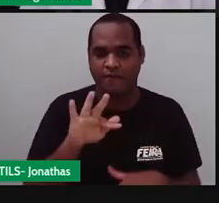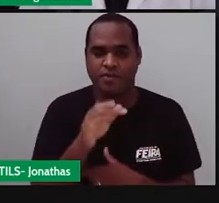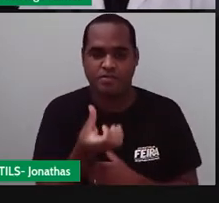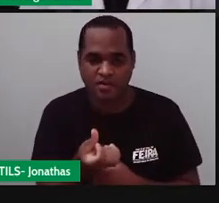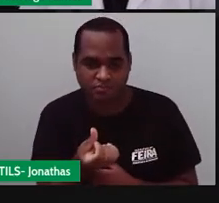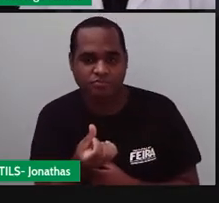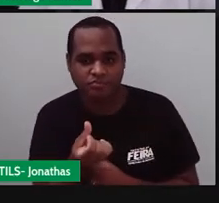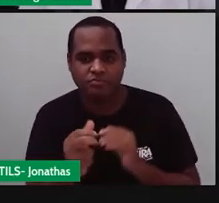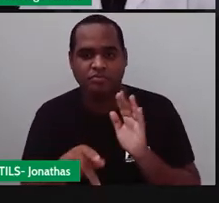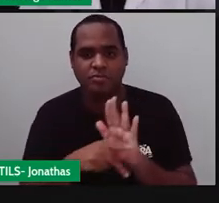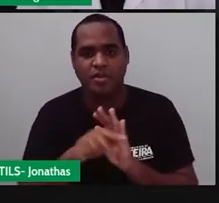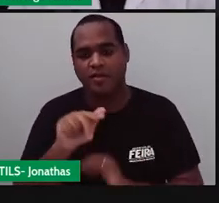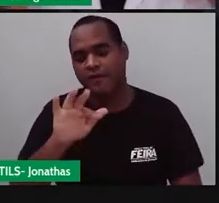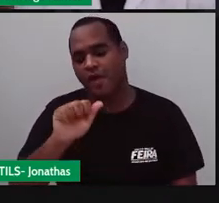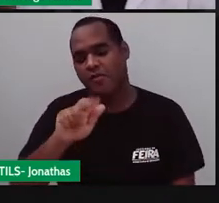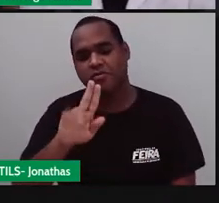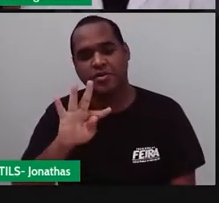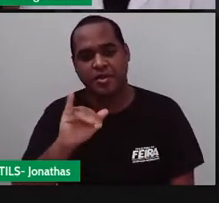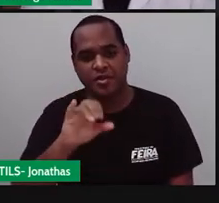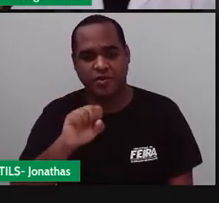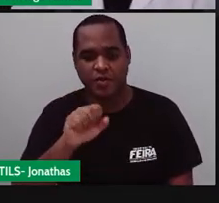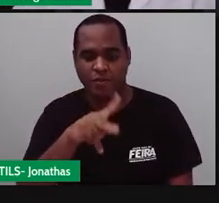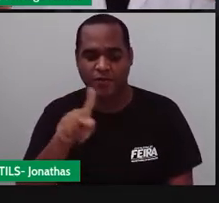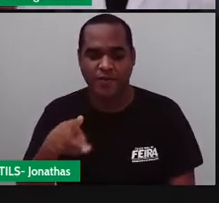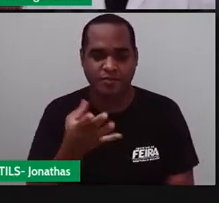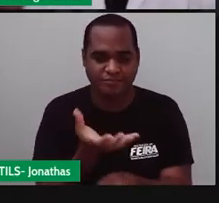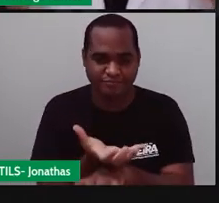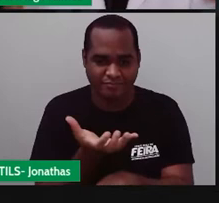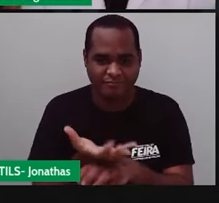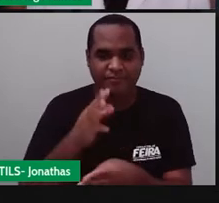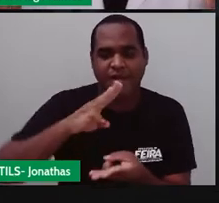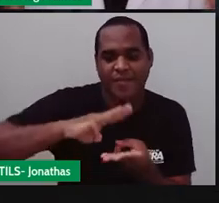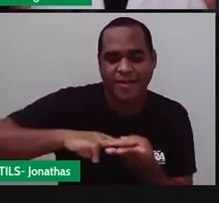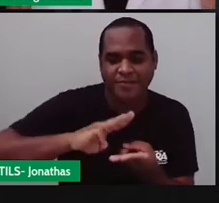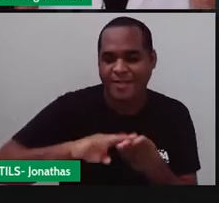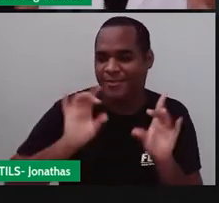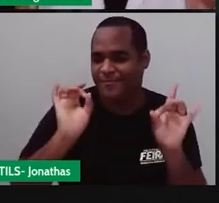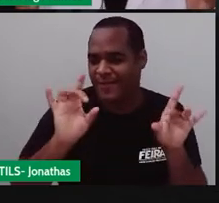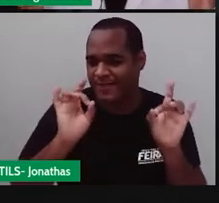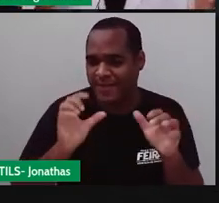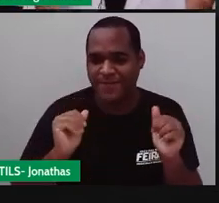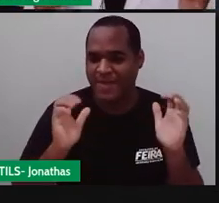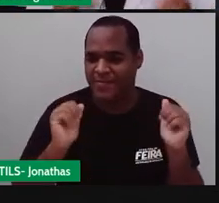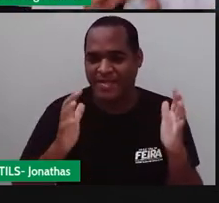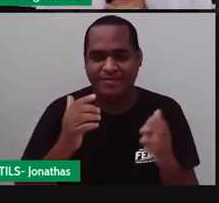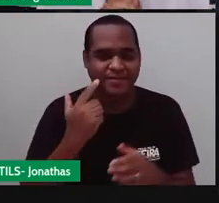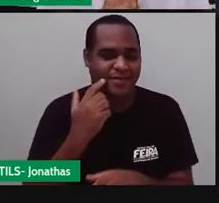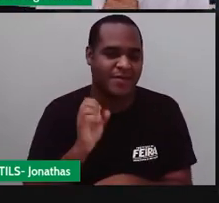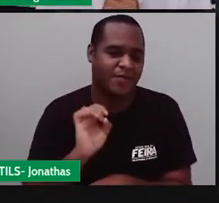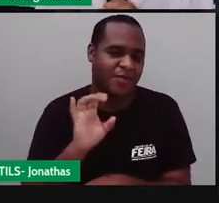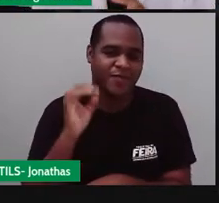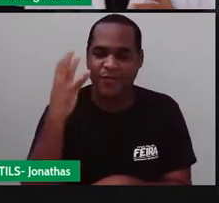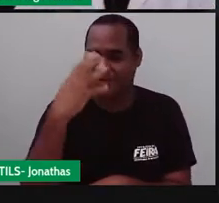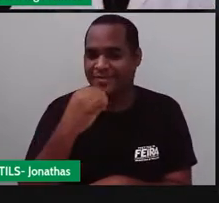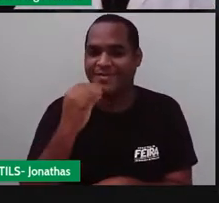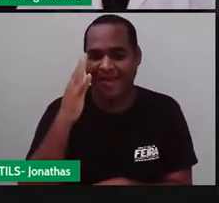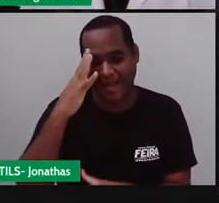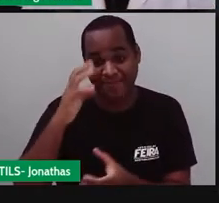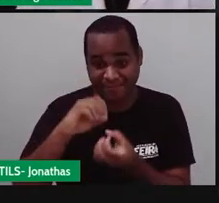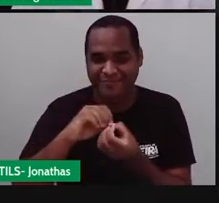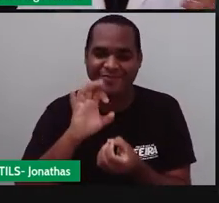Faustino Dias Lima, sou professor da mais bela das matérias, que eu acho que você vai concordar comigo,